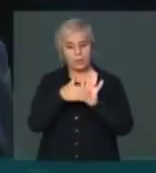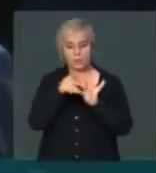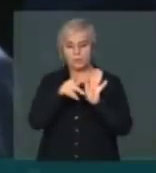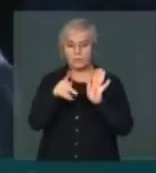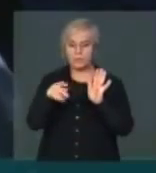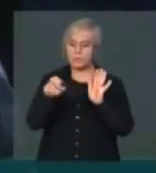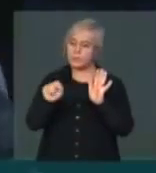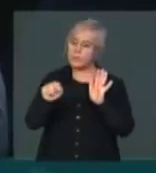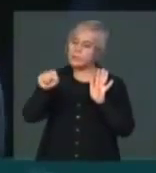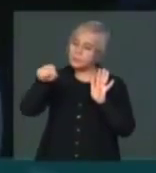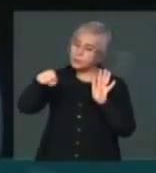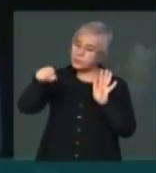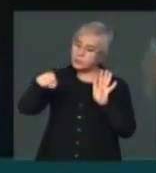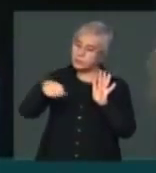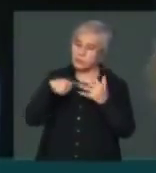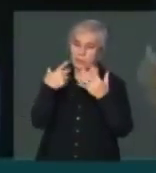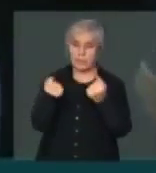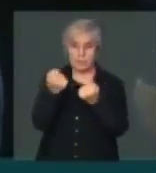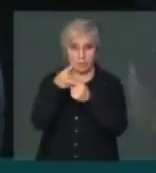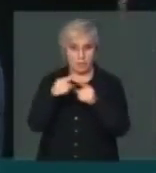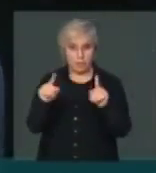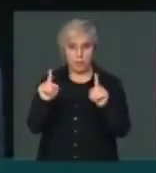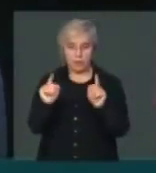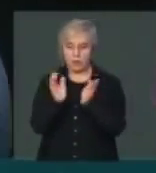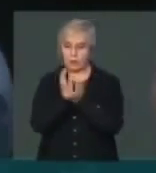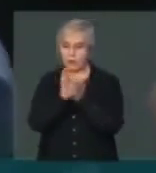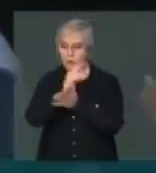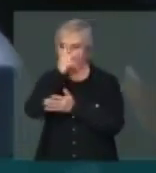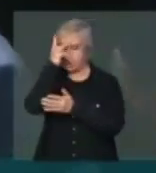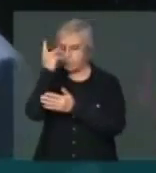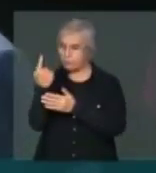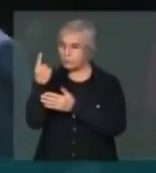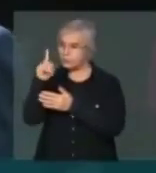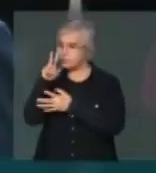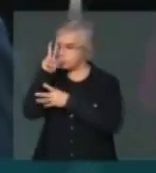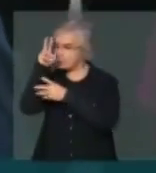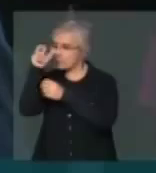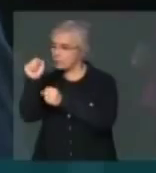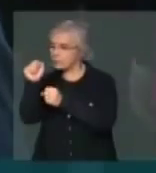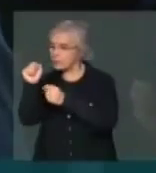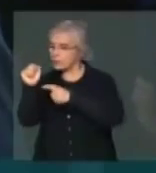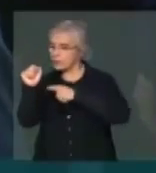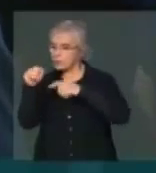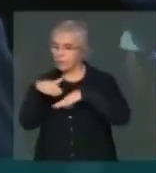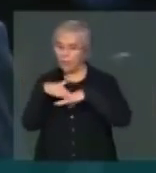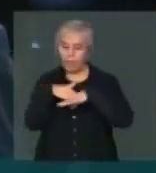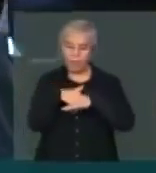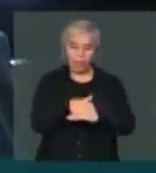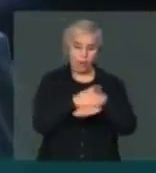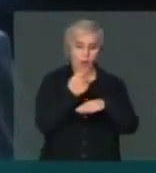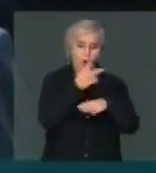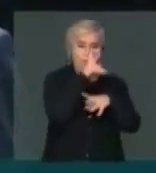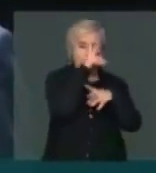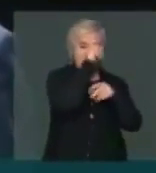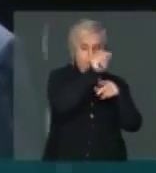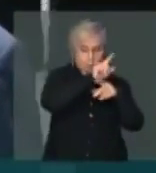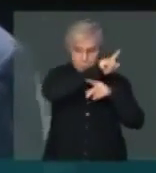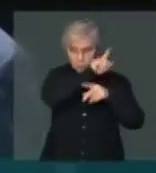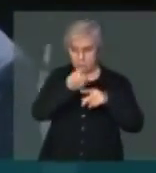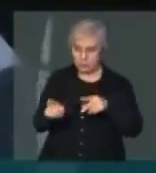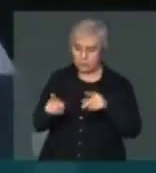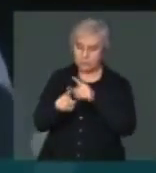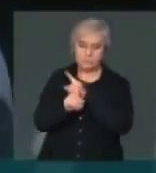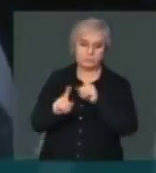PPS e não permitir que membros de um poder sejam subordinados a membros de outro poder. E isso,